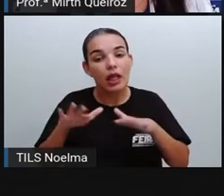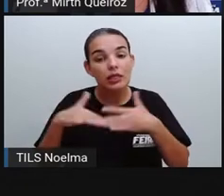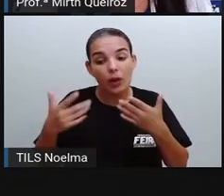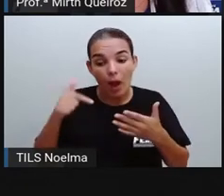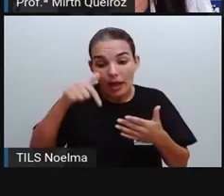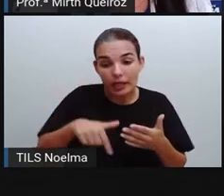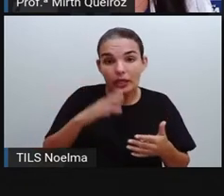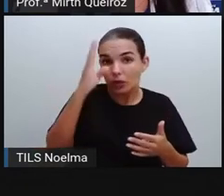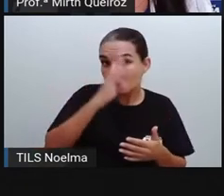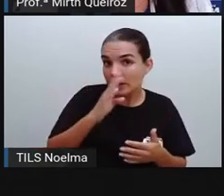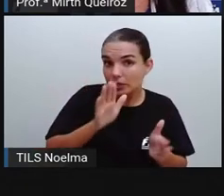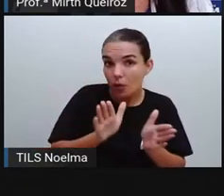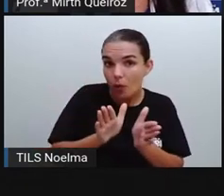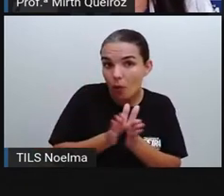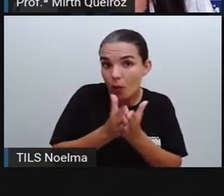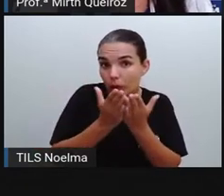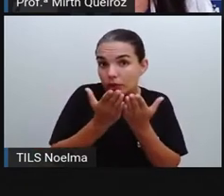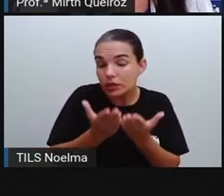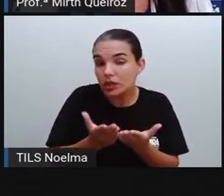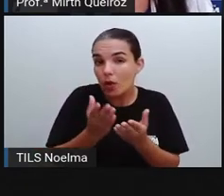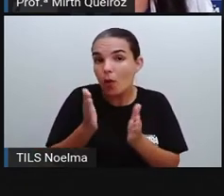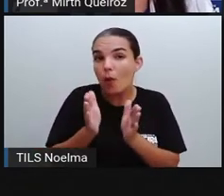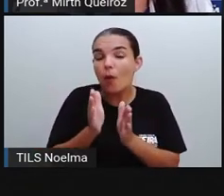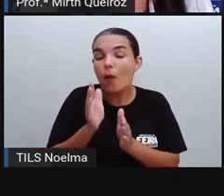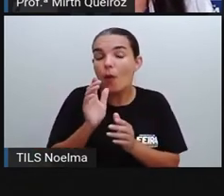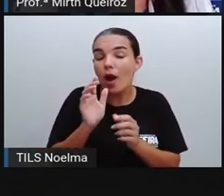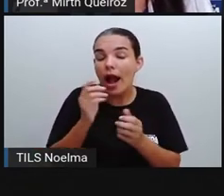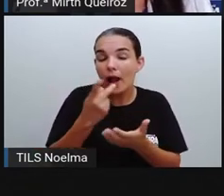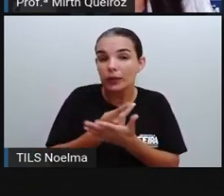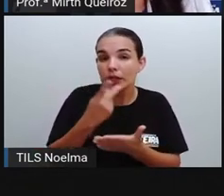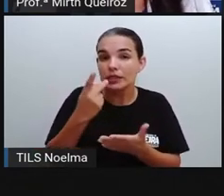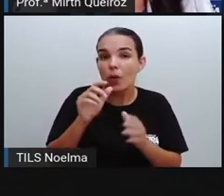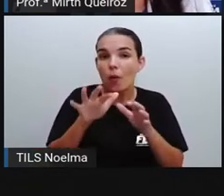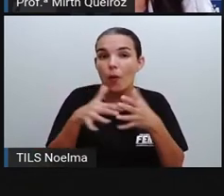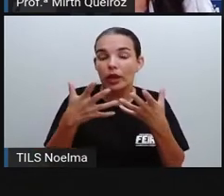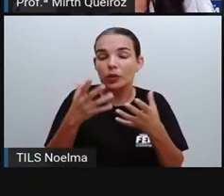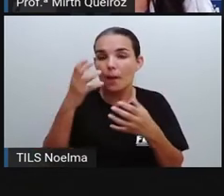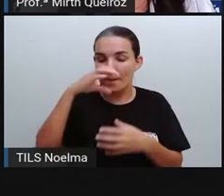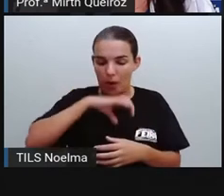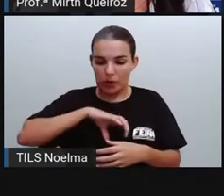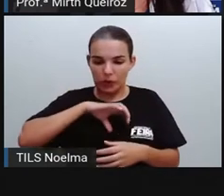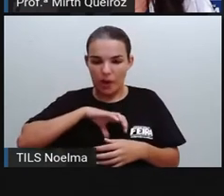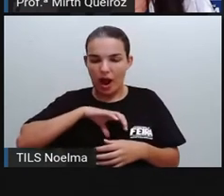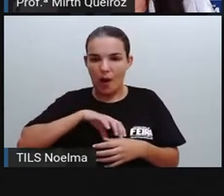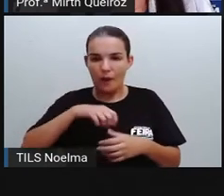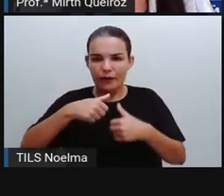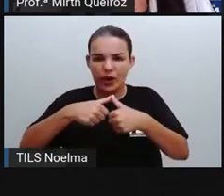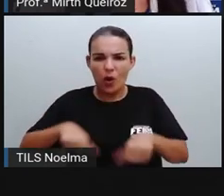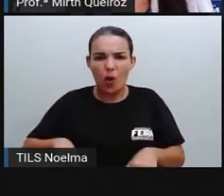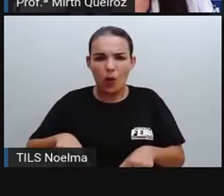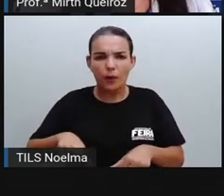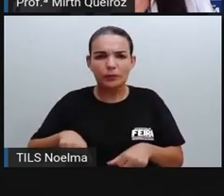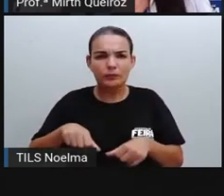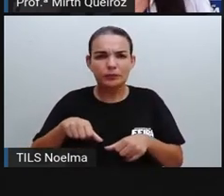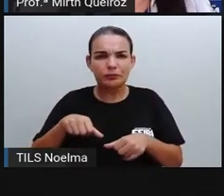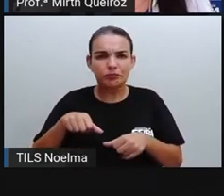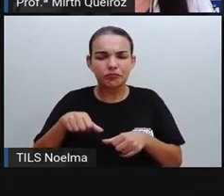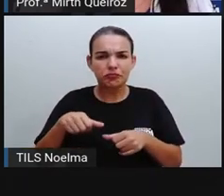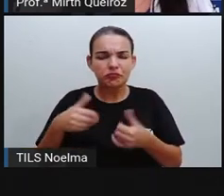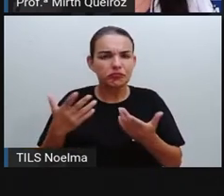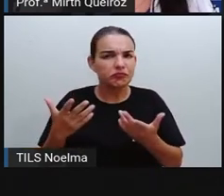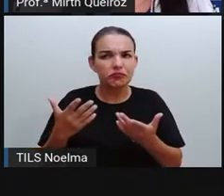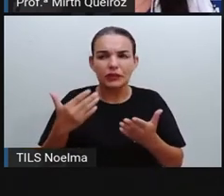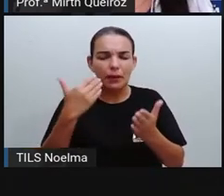Brasil depois disso? Quando Portugal foi ficando prejudicado, de certa forma, em relação